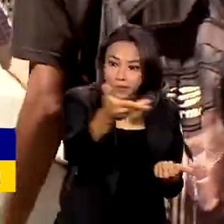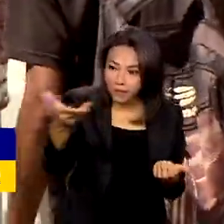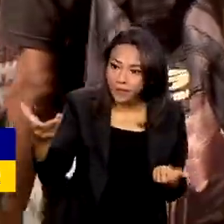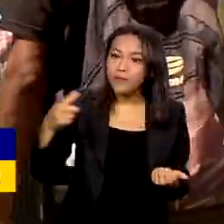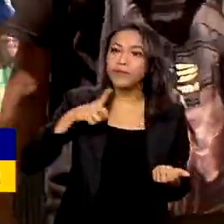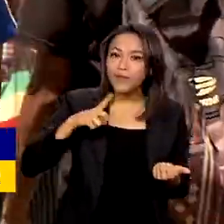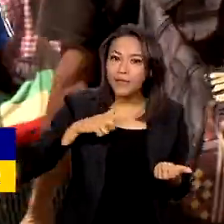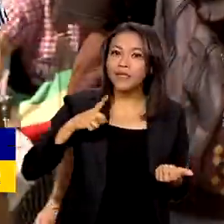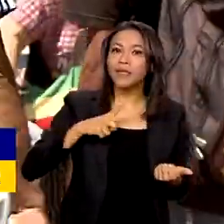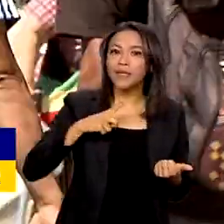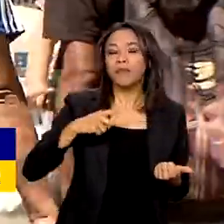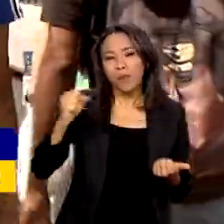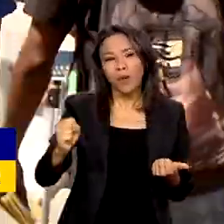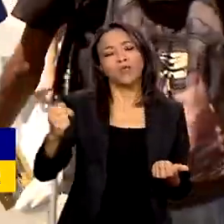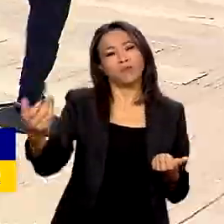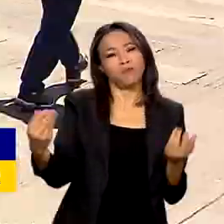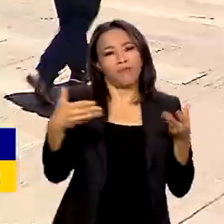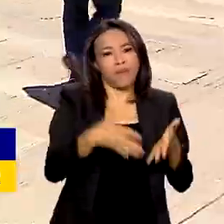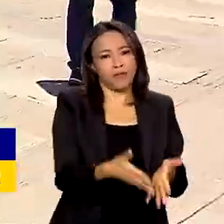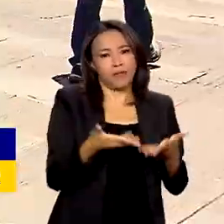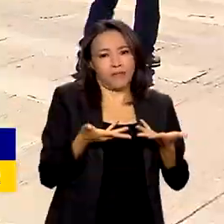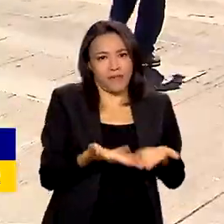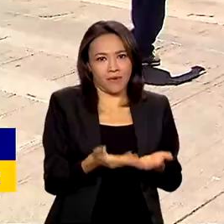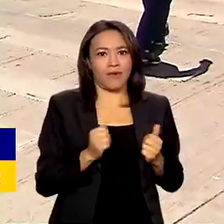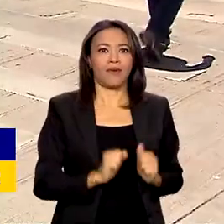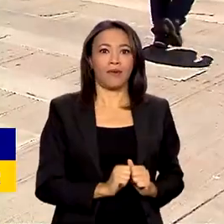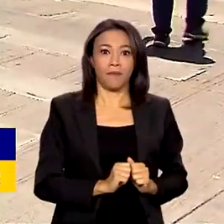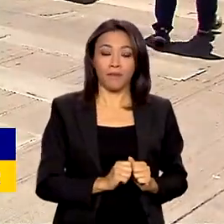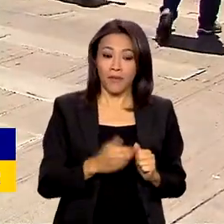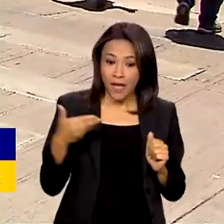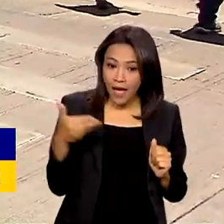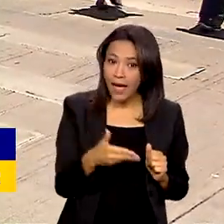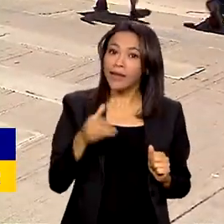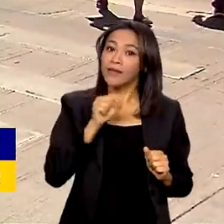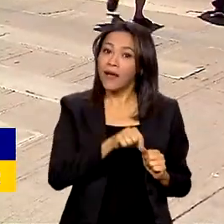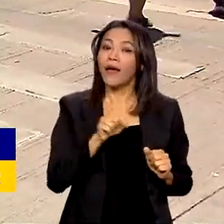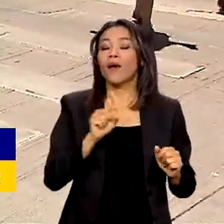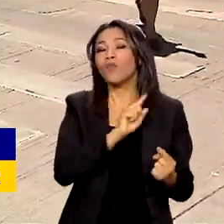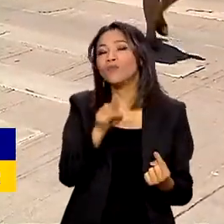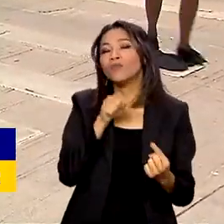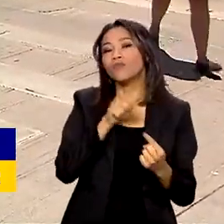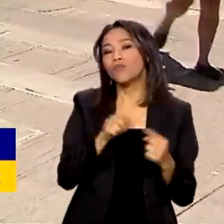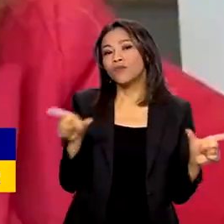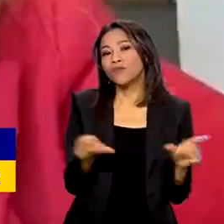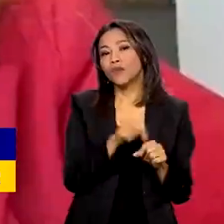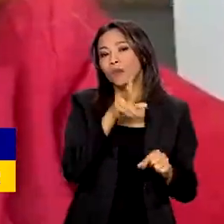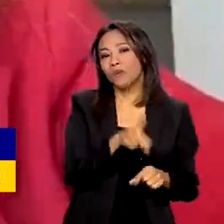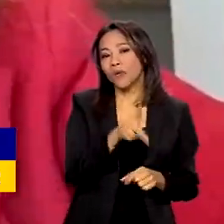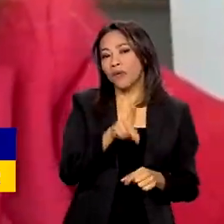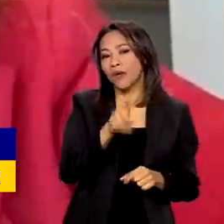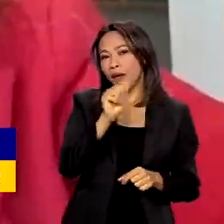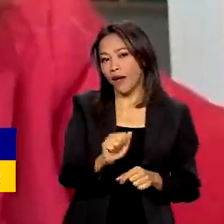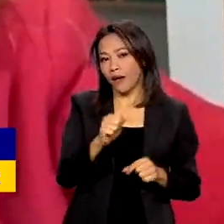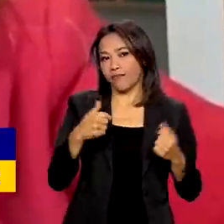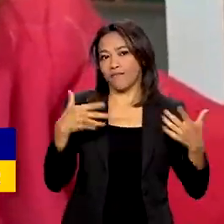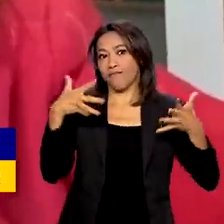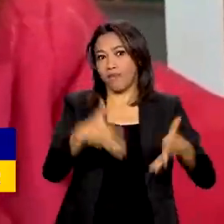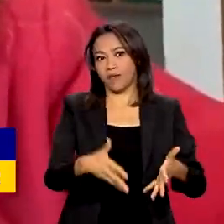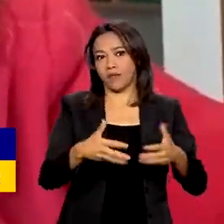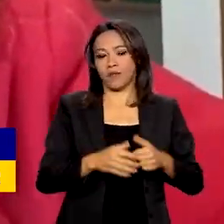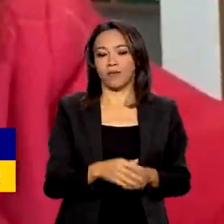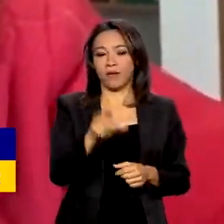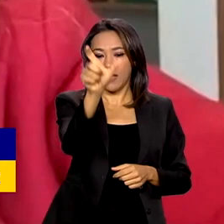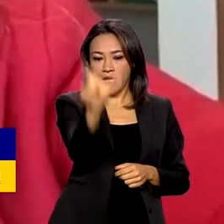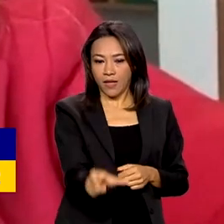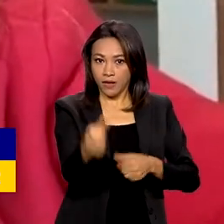indiretamente podem participar. Essa é a ideia do PPA participativo. Nesse planejamento vão ser